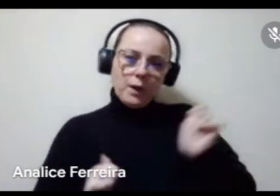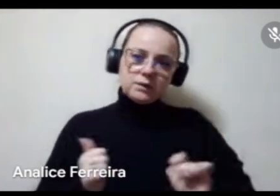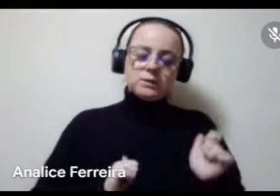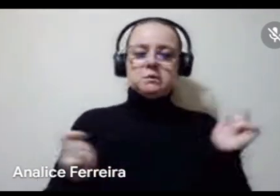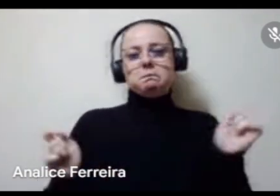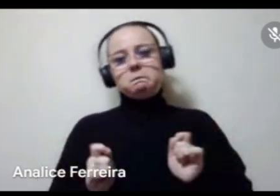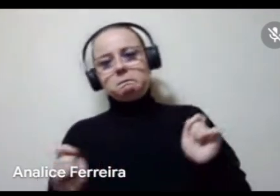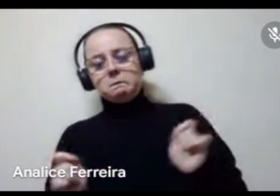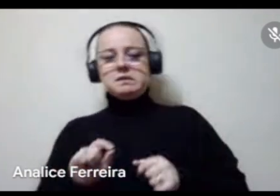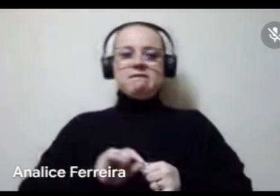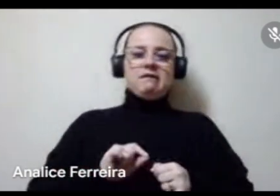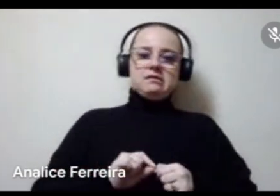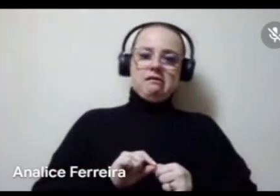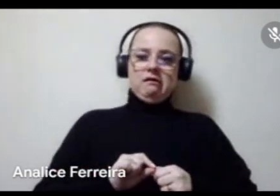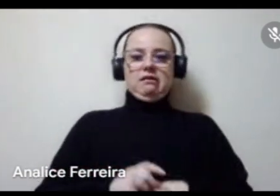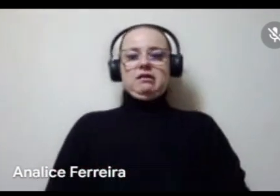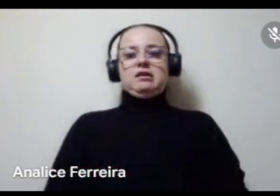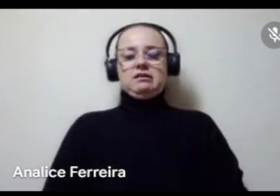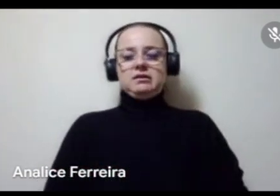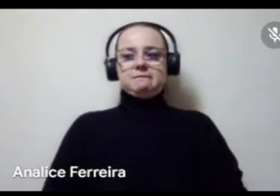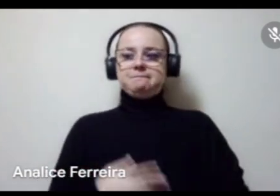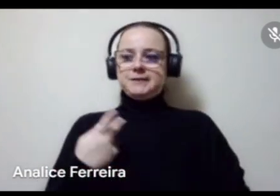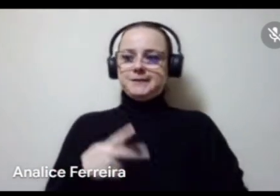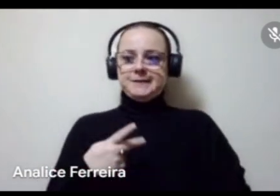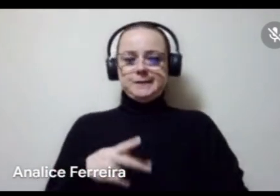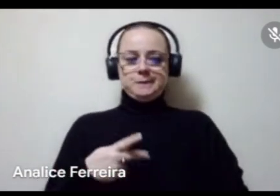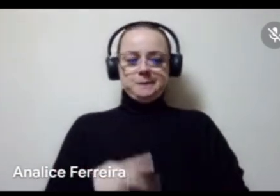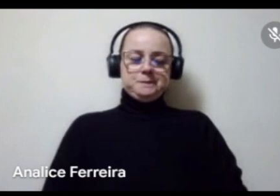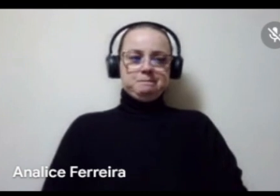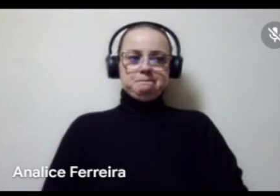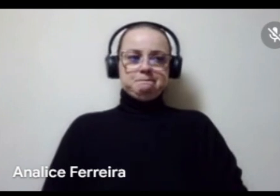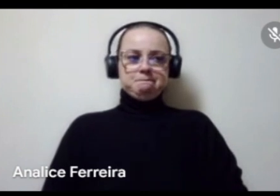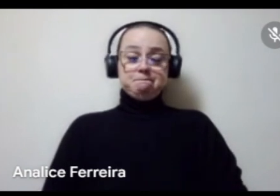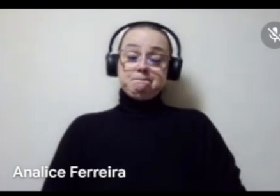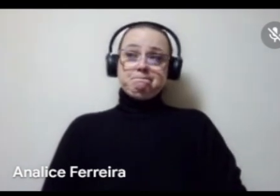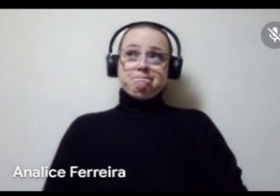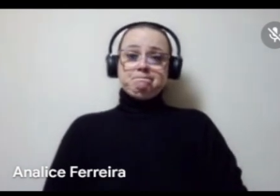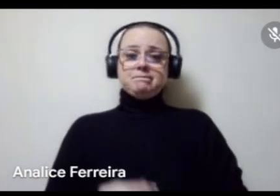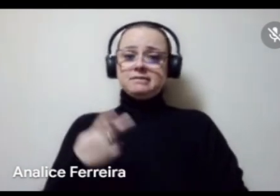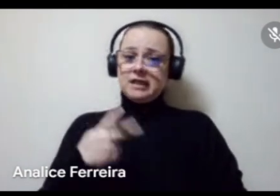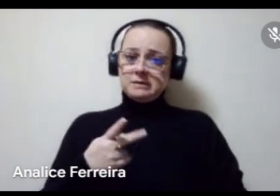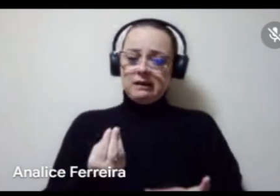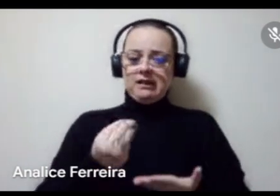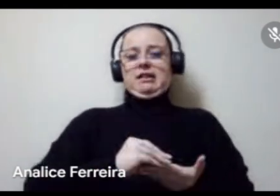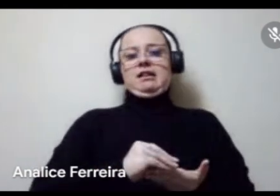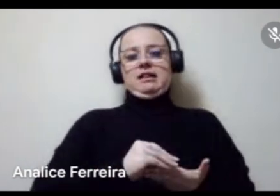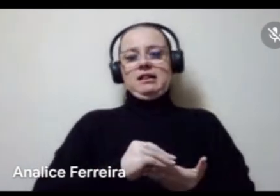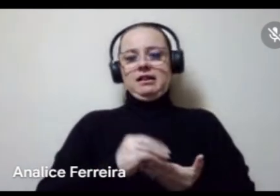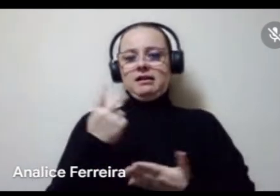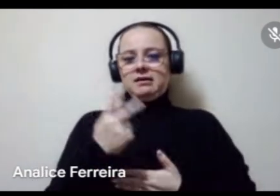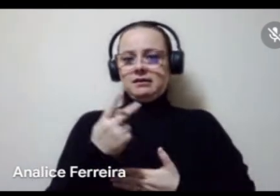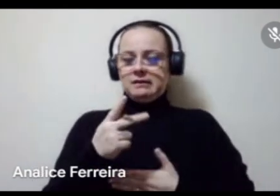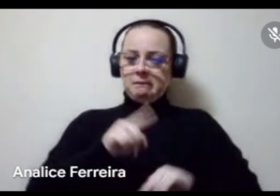fazer o seu, o seu, a fixação, né, de seu, de